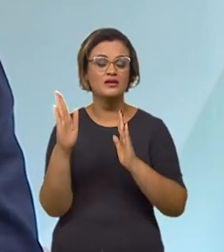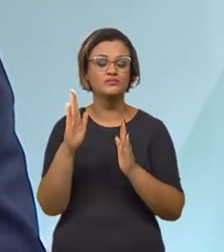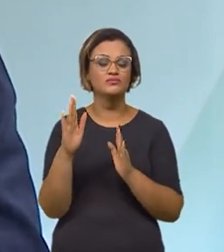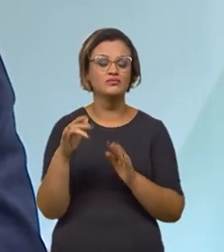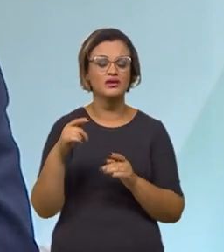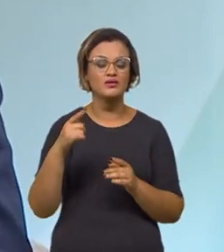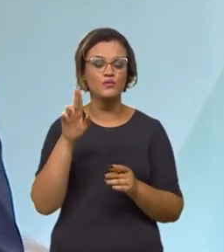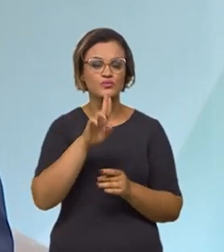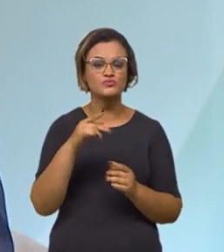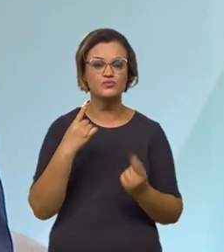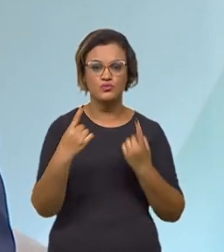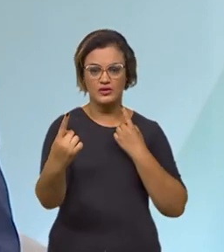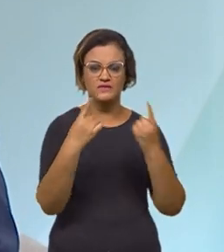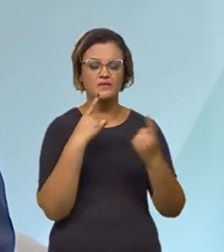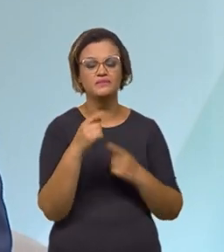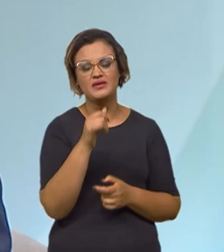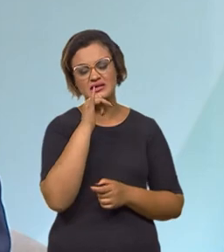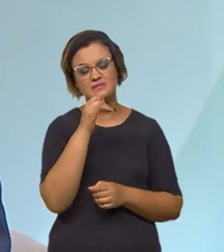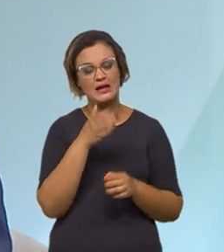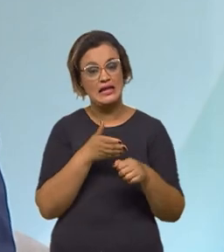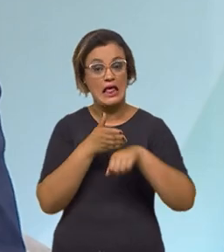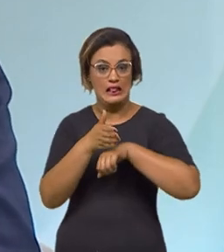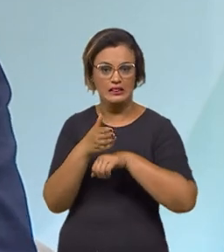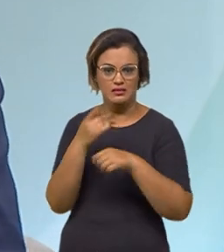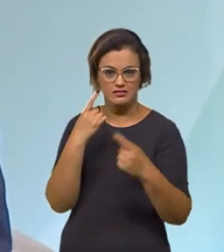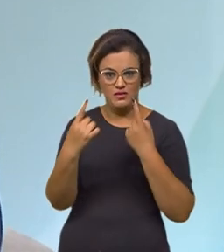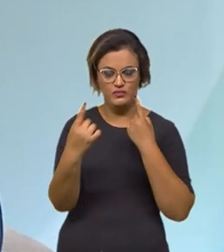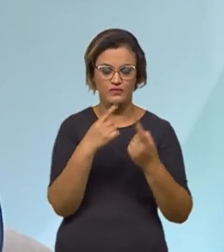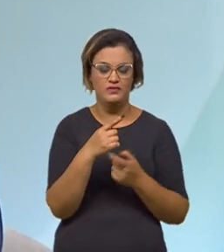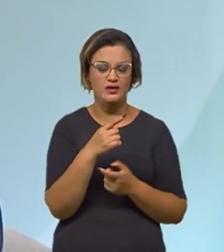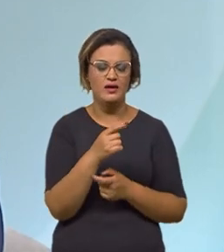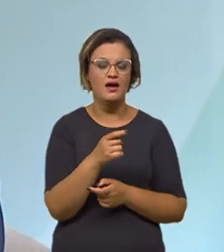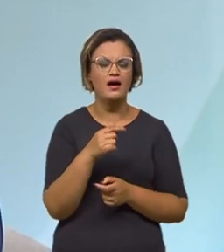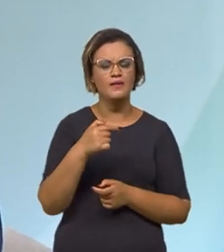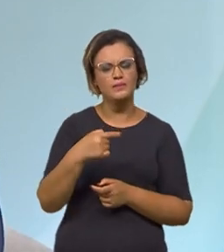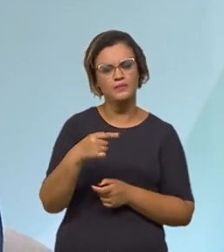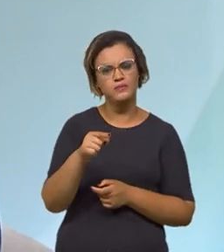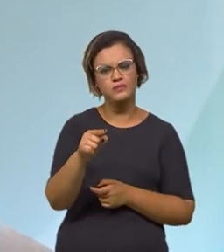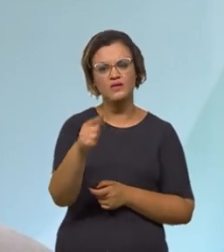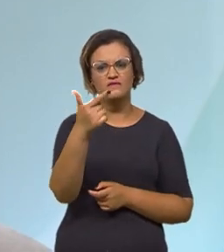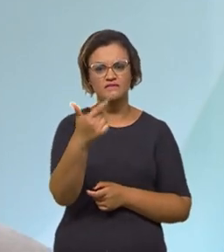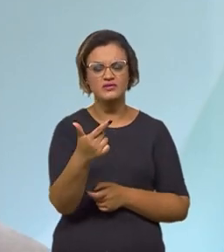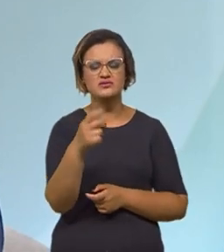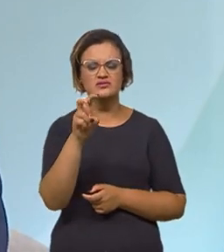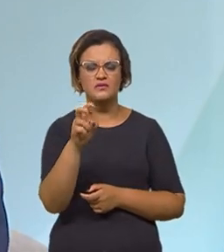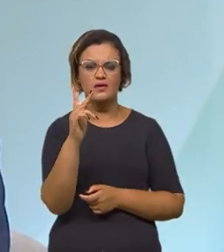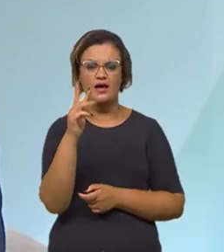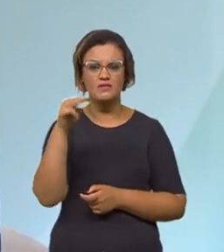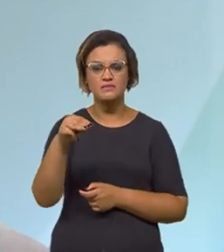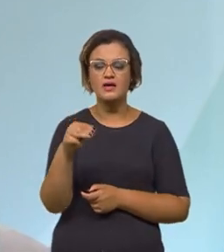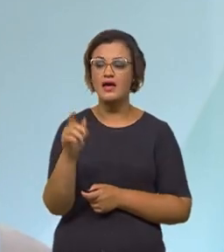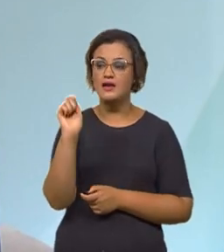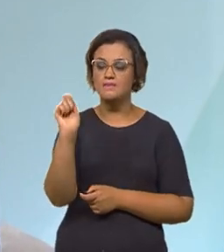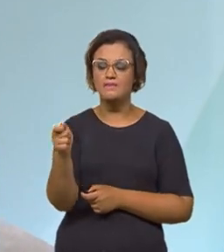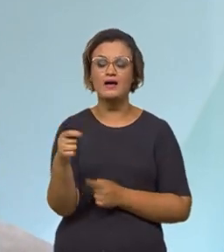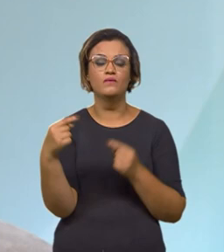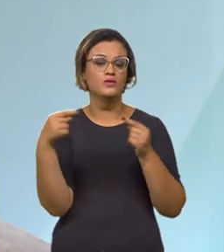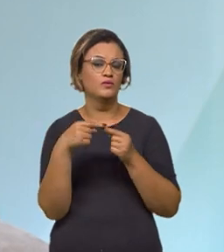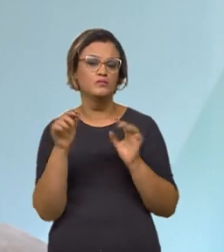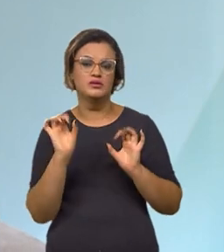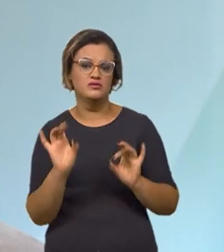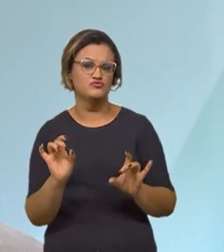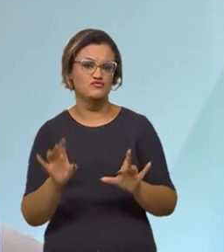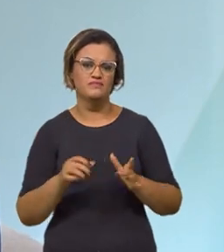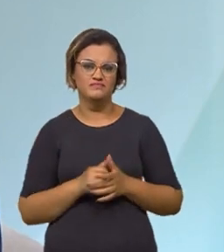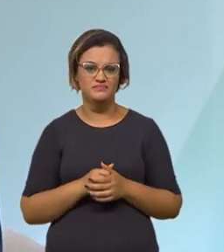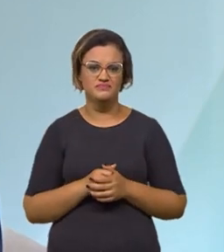Então, uma vez que ele fez um check-in, na hora que ele entra na rodovia, ele rodou 25 quilômetros, ele vai pagar o valor por quilômetro rodado na rodovia.